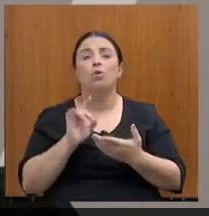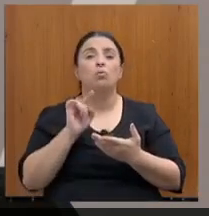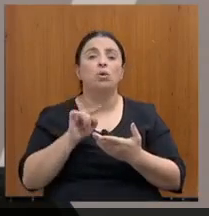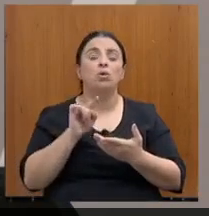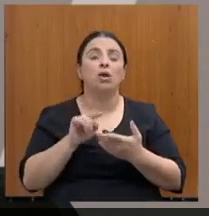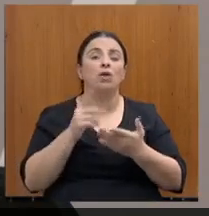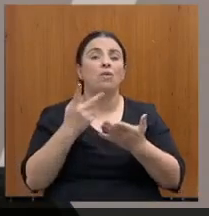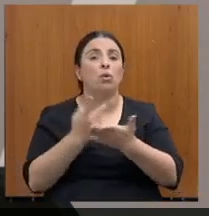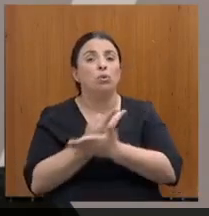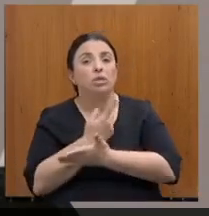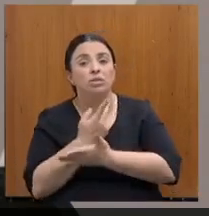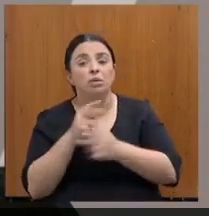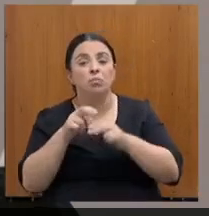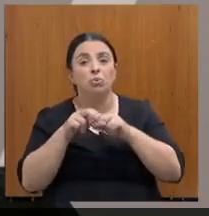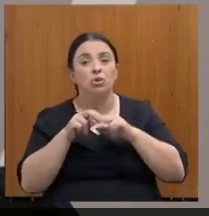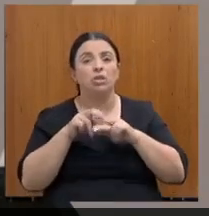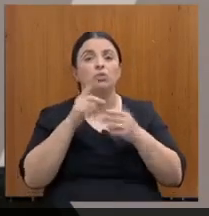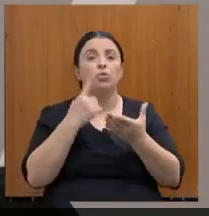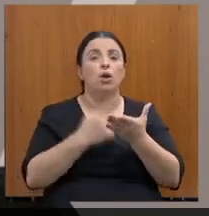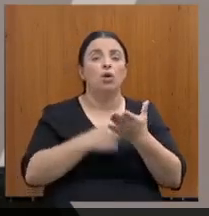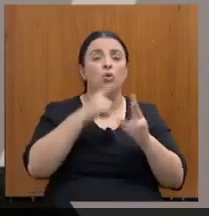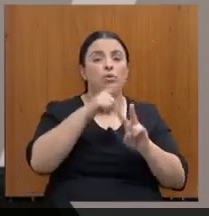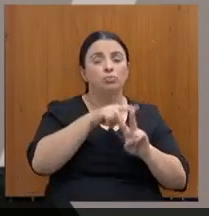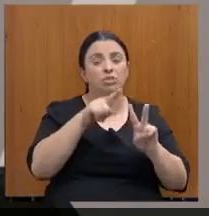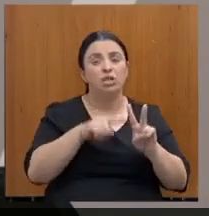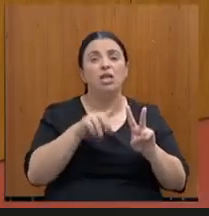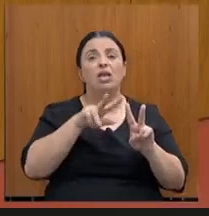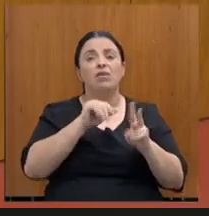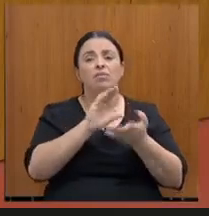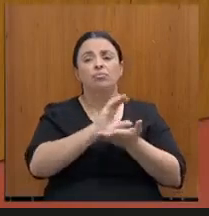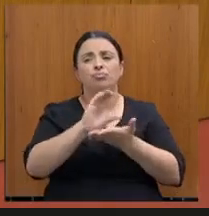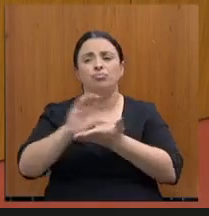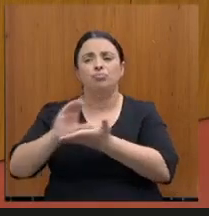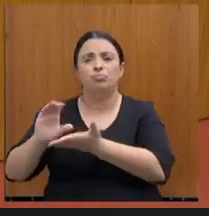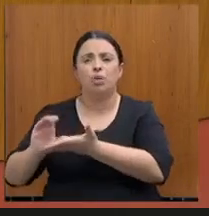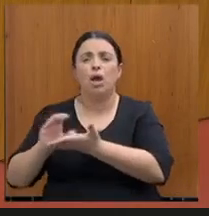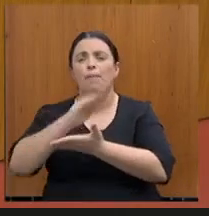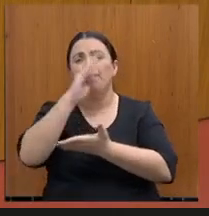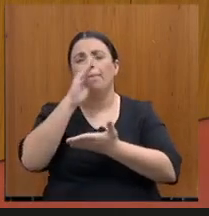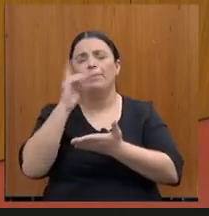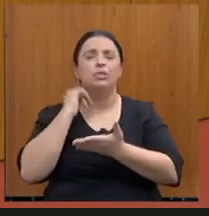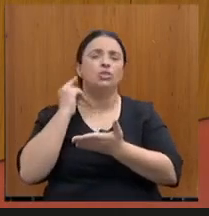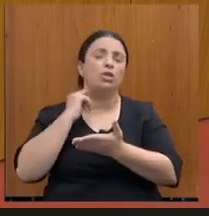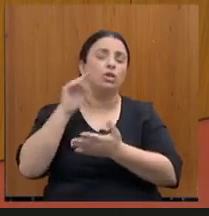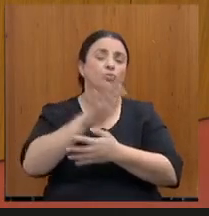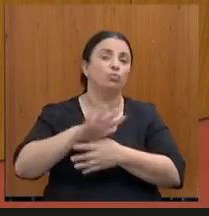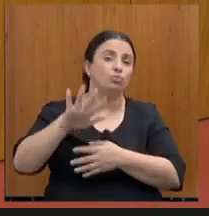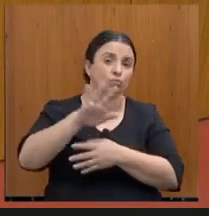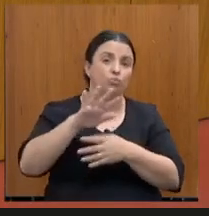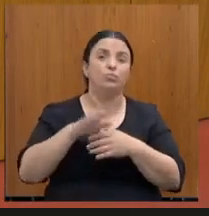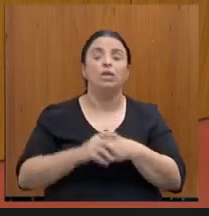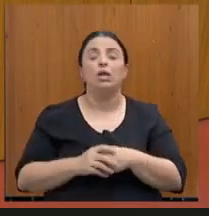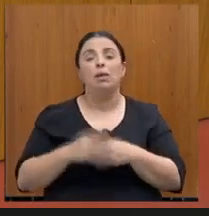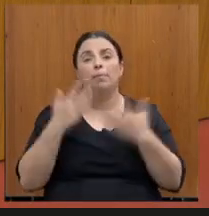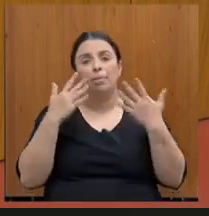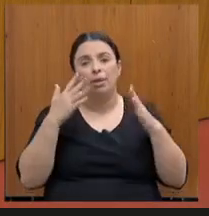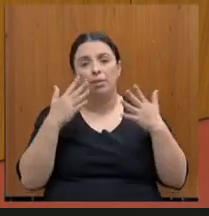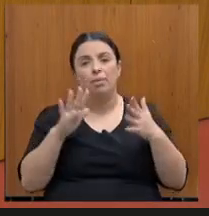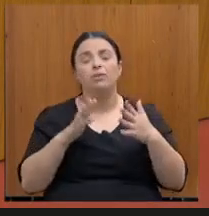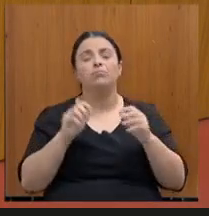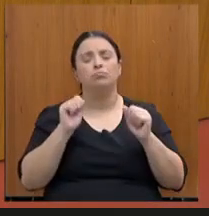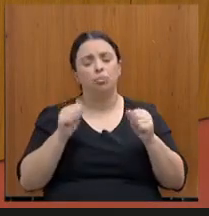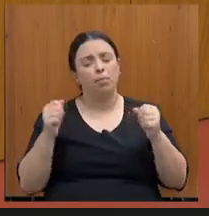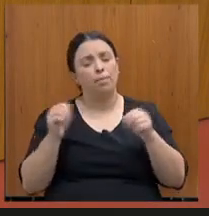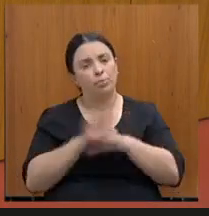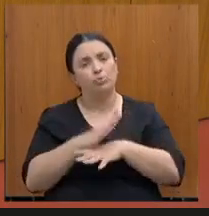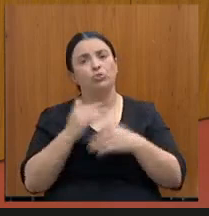estará chegando nos quatro cantos do Estado de Minas Gerais. Portanto, Gustavo, parabéns a toda a equipe, conte com esse deputado sempre. Parabéns